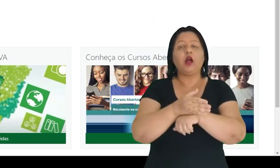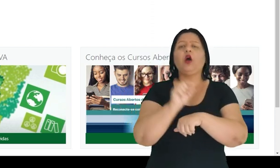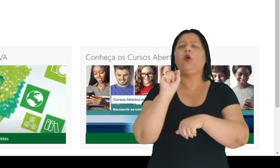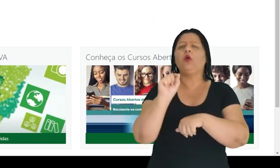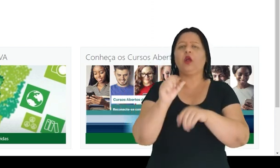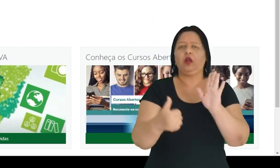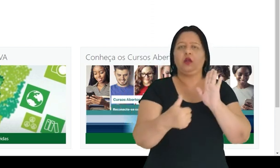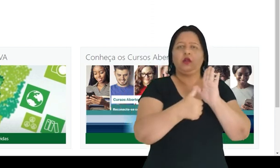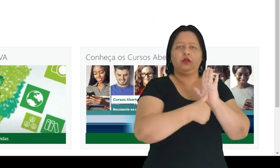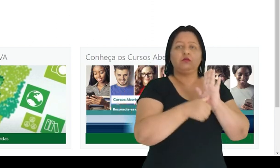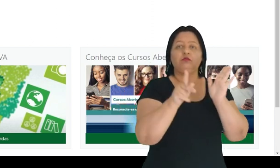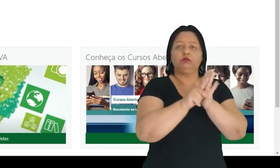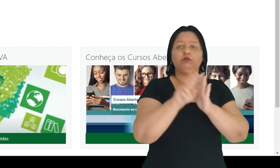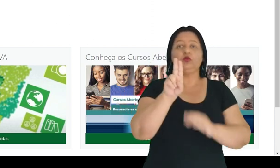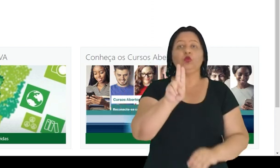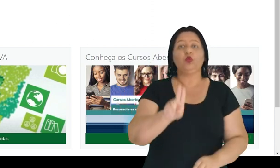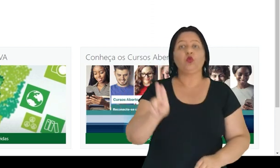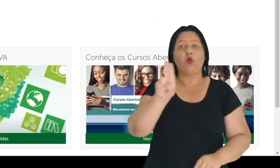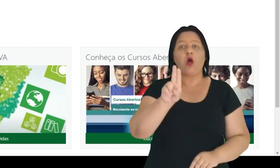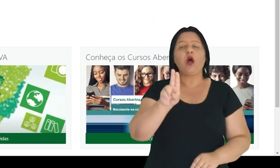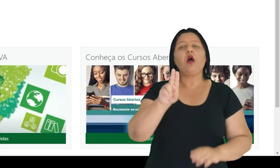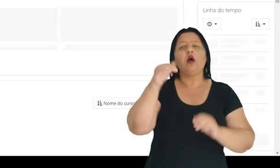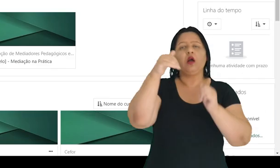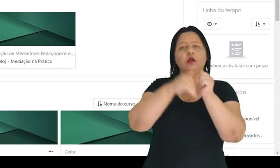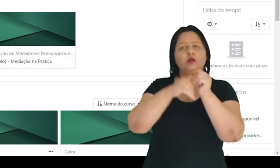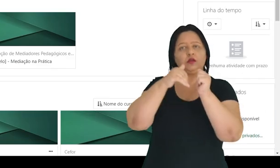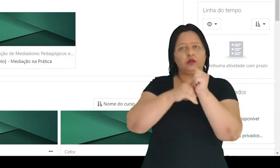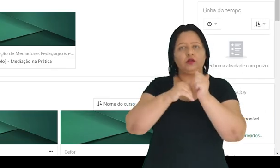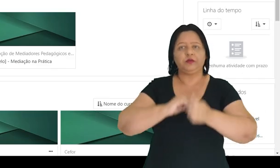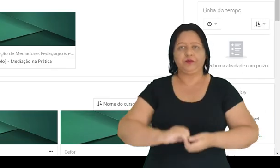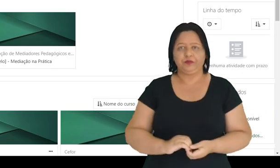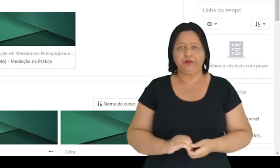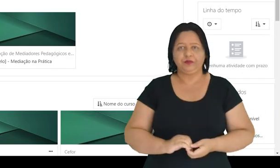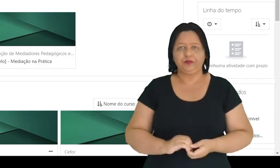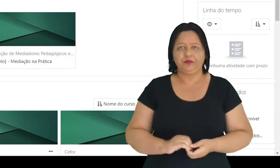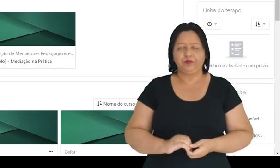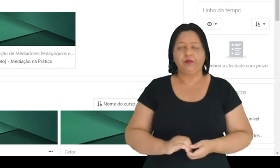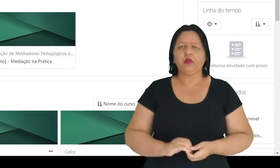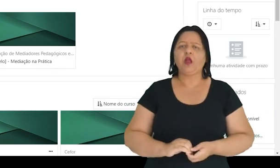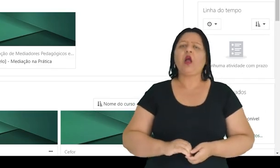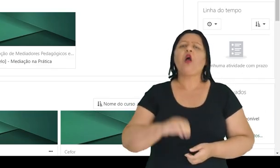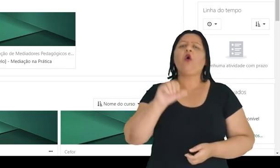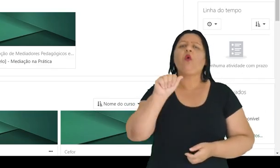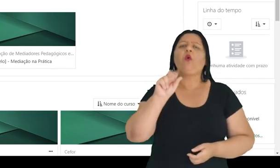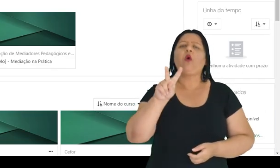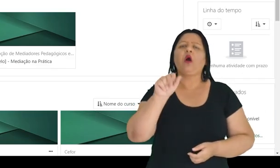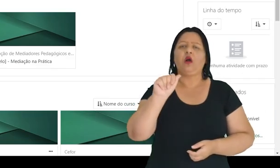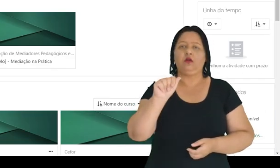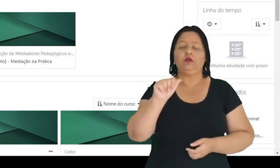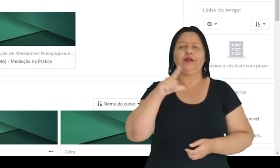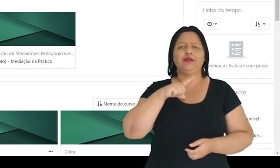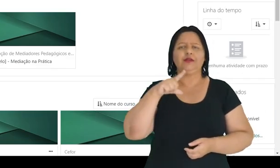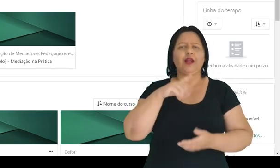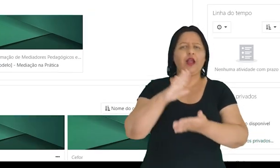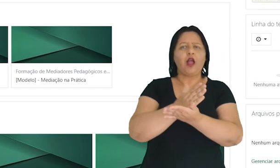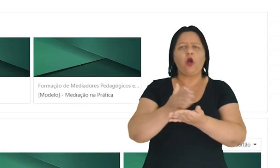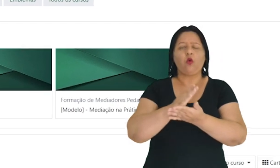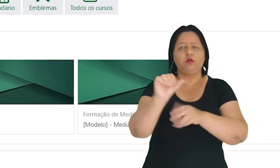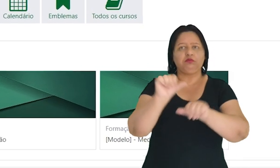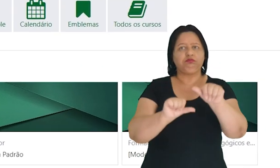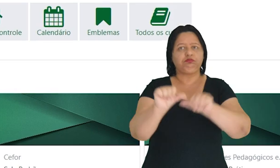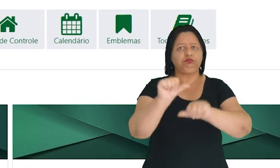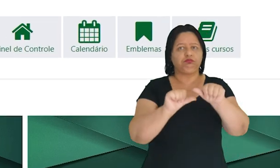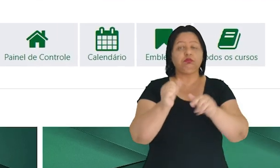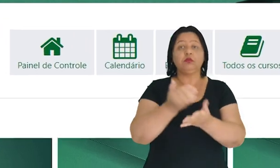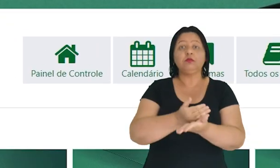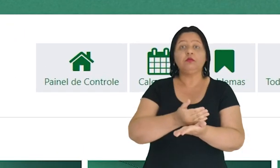identificação de usuário e senha. Nessa versão do AVA, nós temos algumas mudanças e vamos